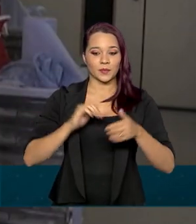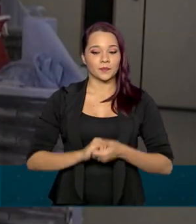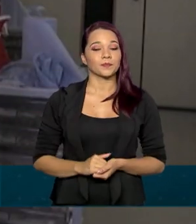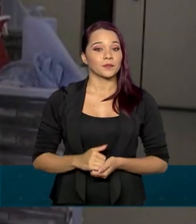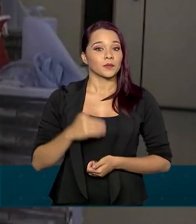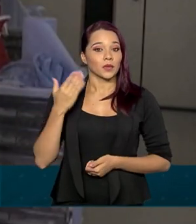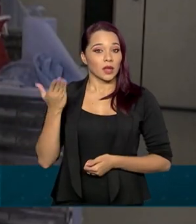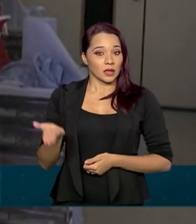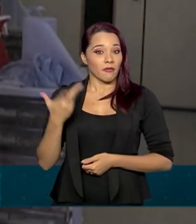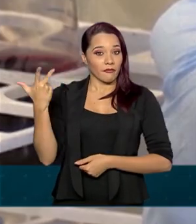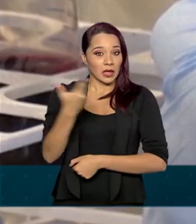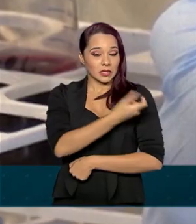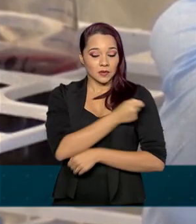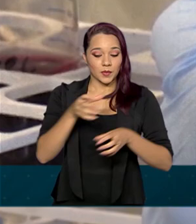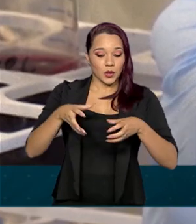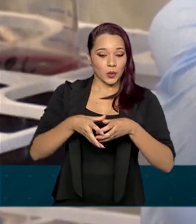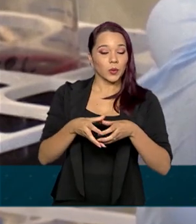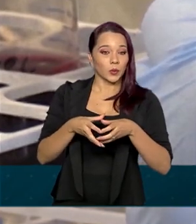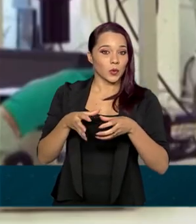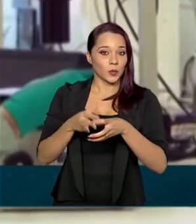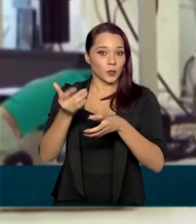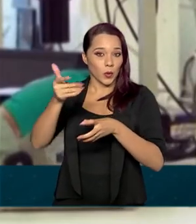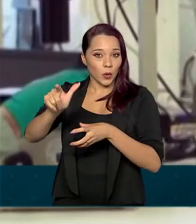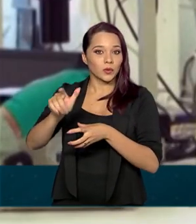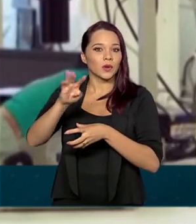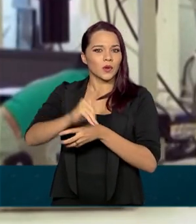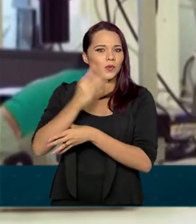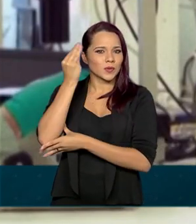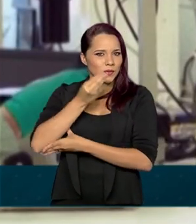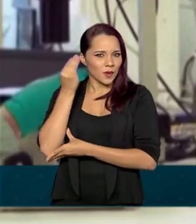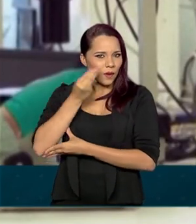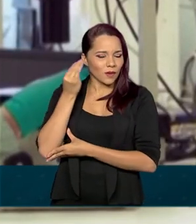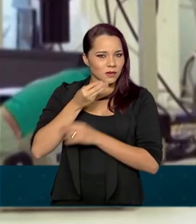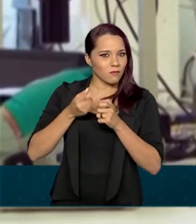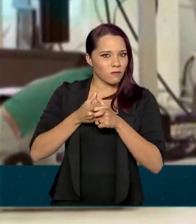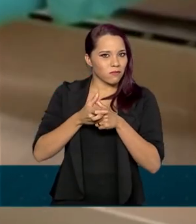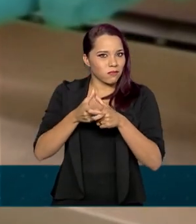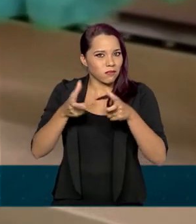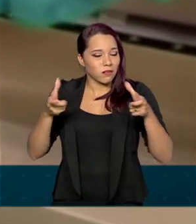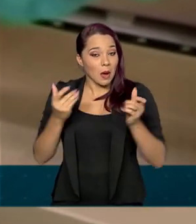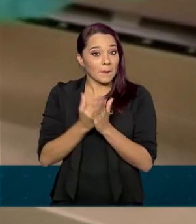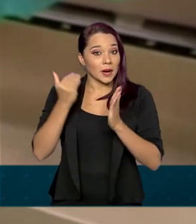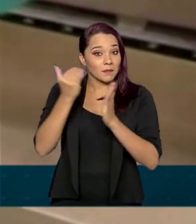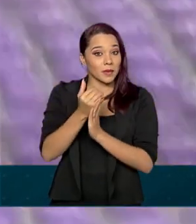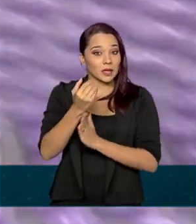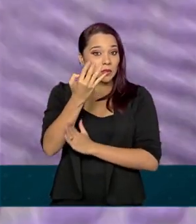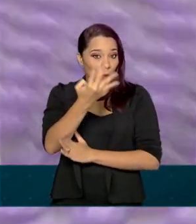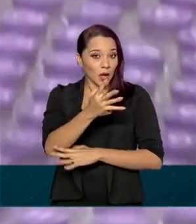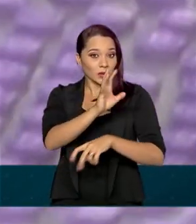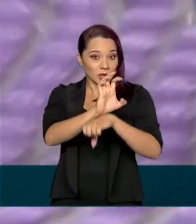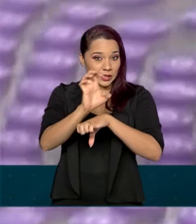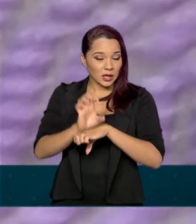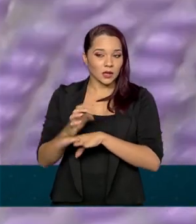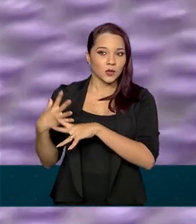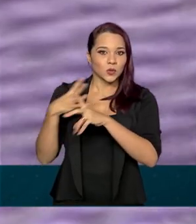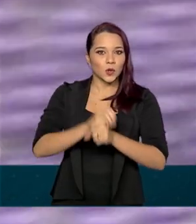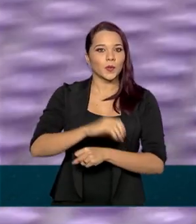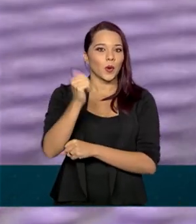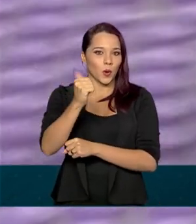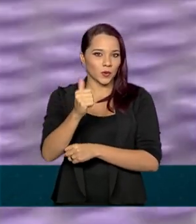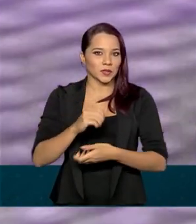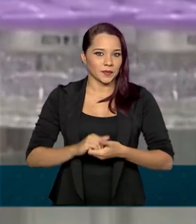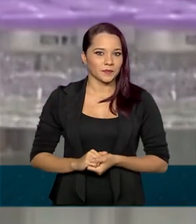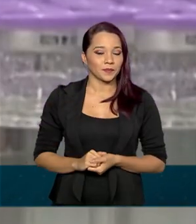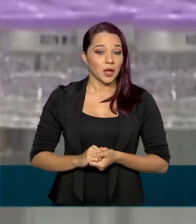vacina produzida pelo grupo Johnson & Johnson, os testes serão ampliados para mais quatro estados, somando 11 no total,